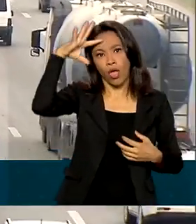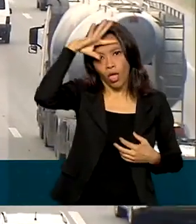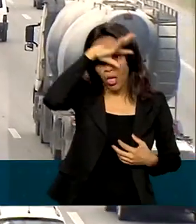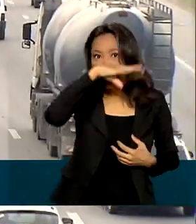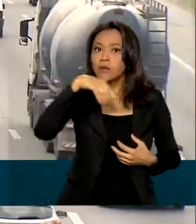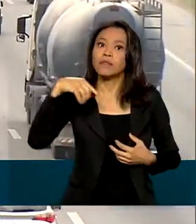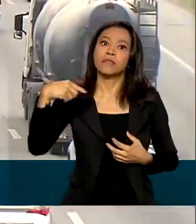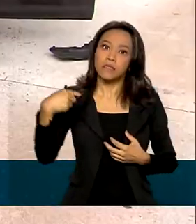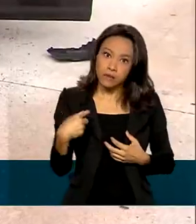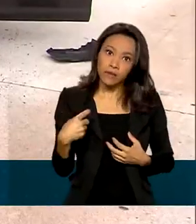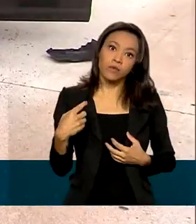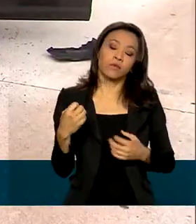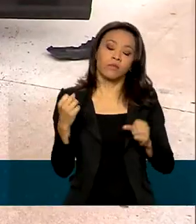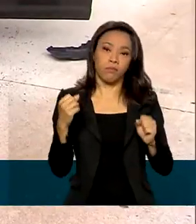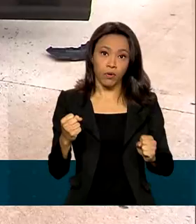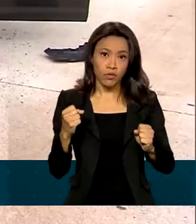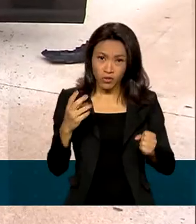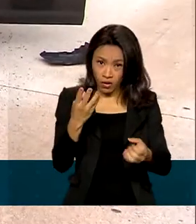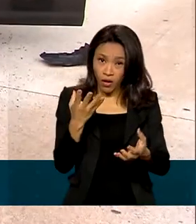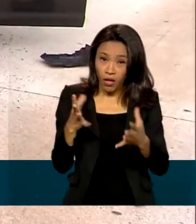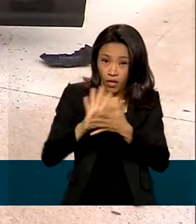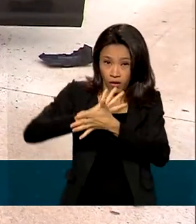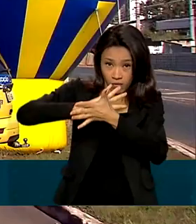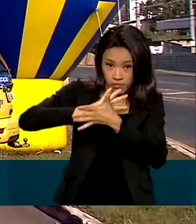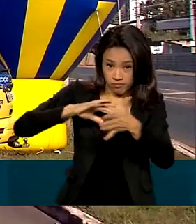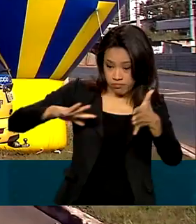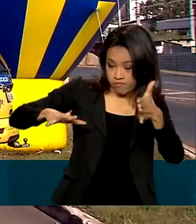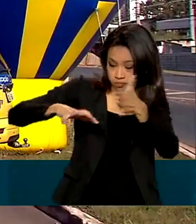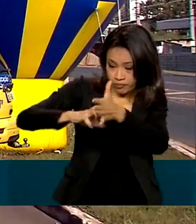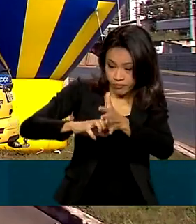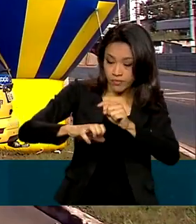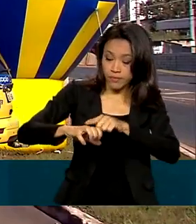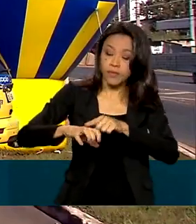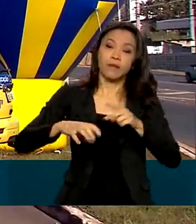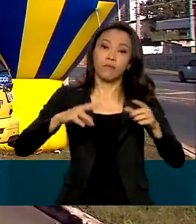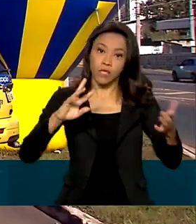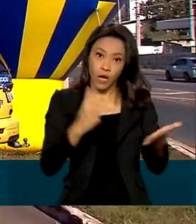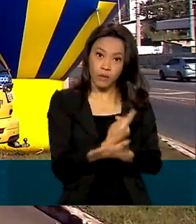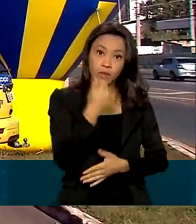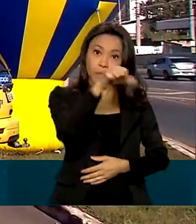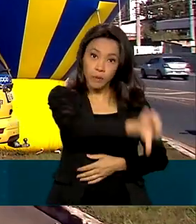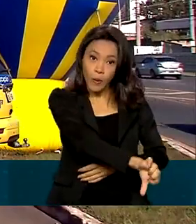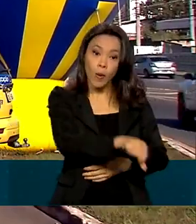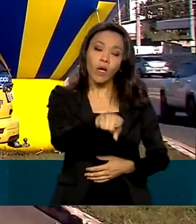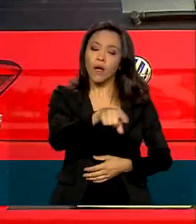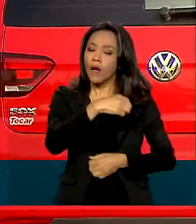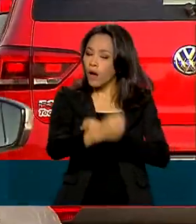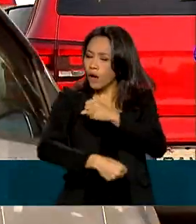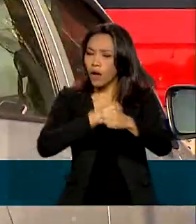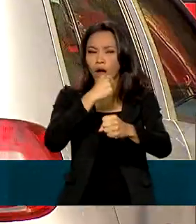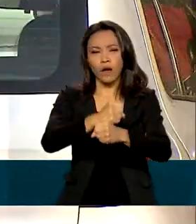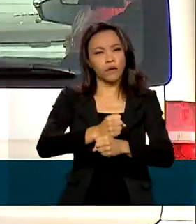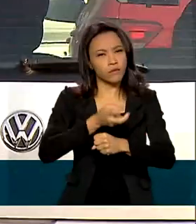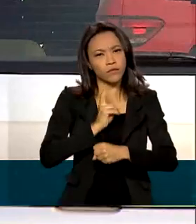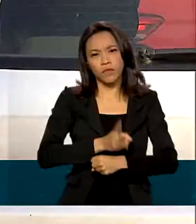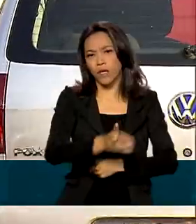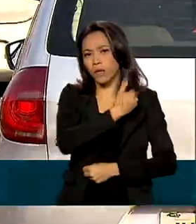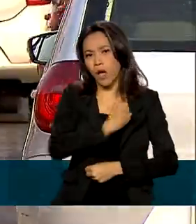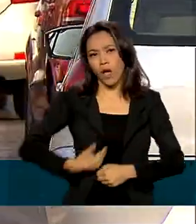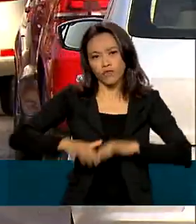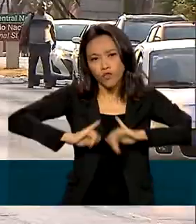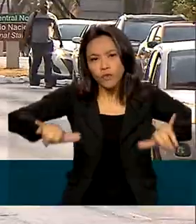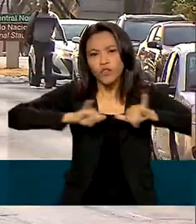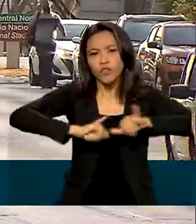muito mais do que apenas a perda material do veículo. Todos os anos, o governo realiza campanhas para conscientizar a